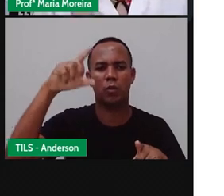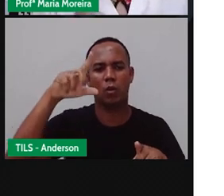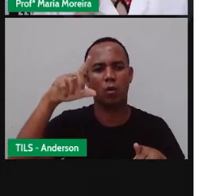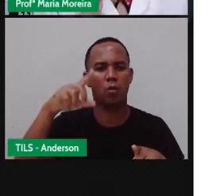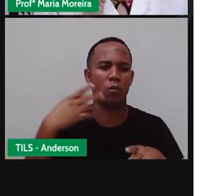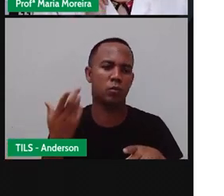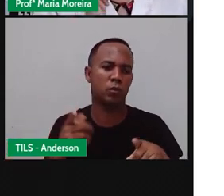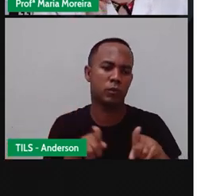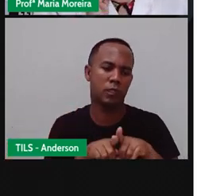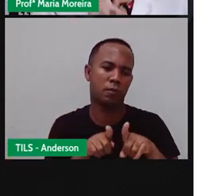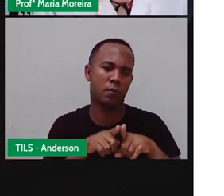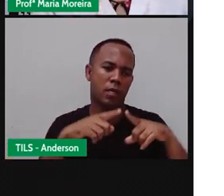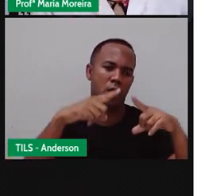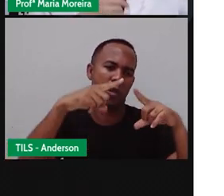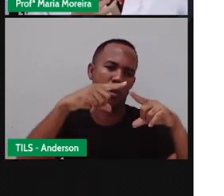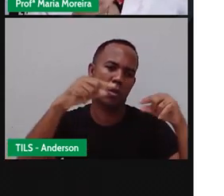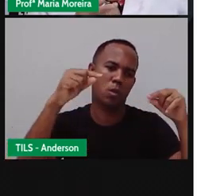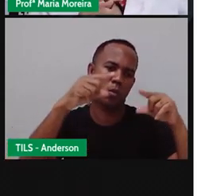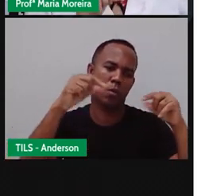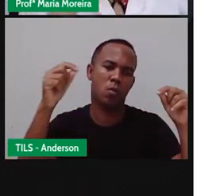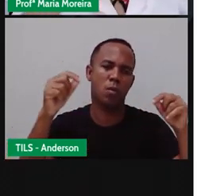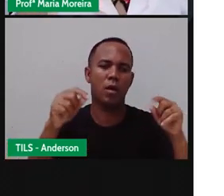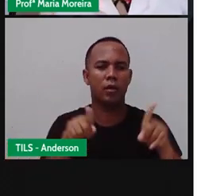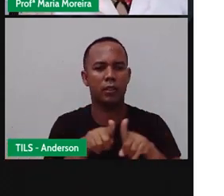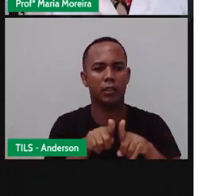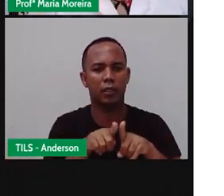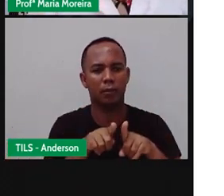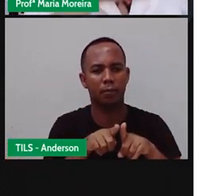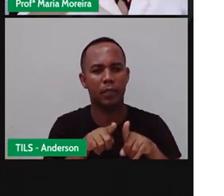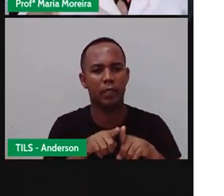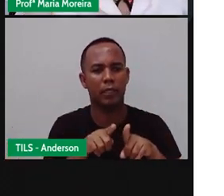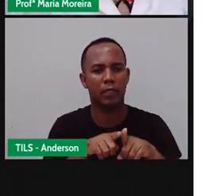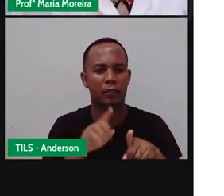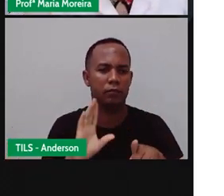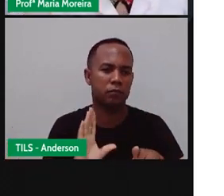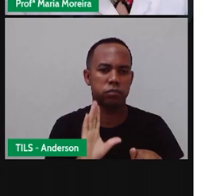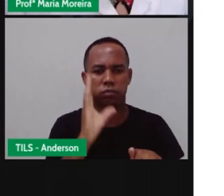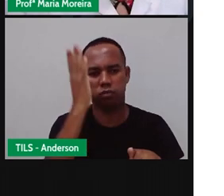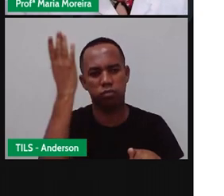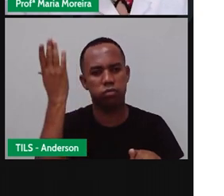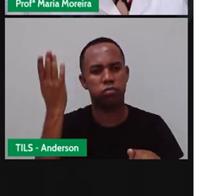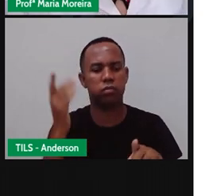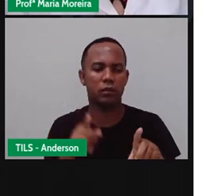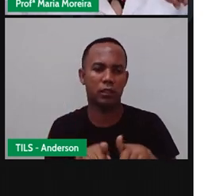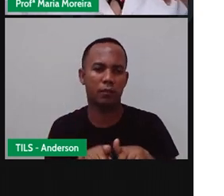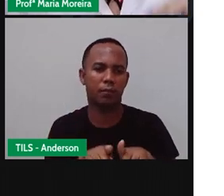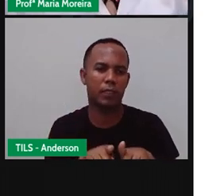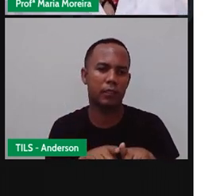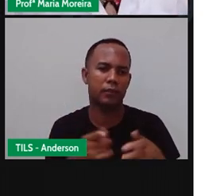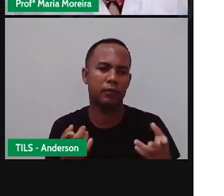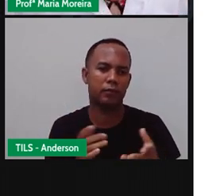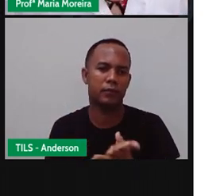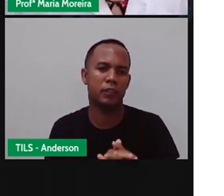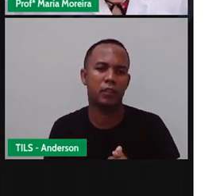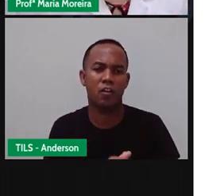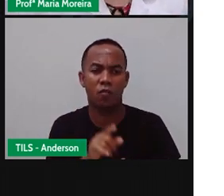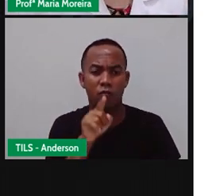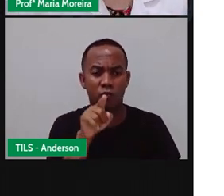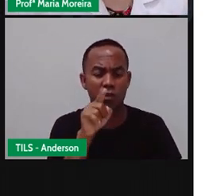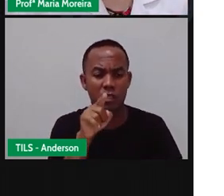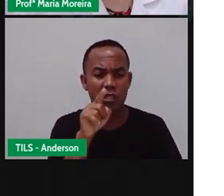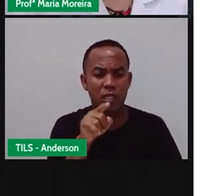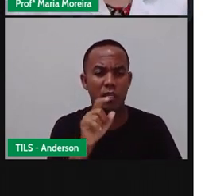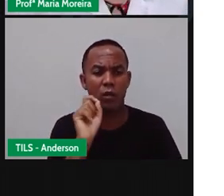Lua. Vocês já repararam? A Lua cheia, ela acontece, ó, em um determinado período. Que tal vocês aí